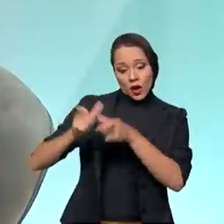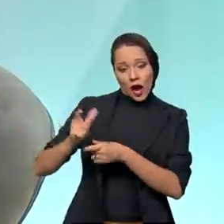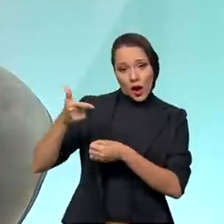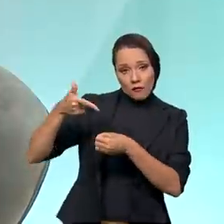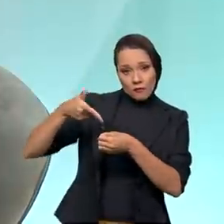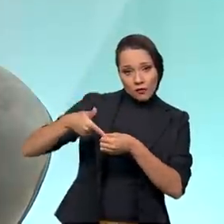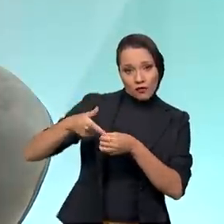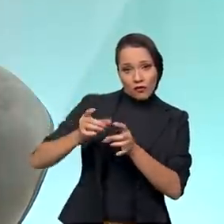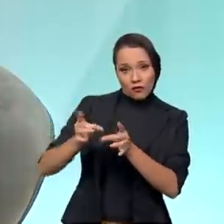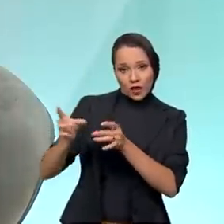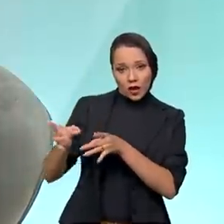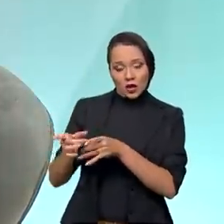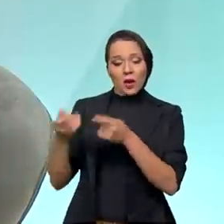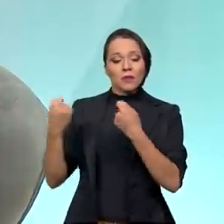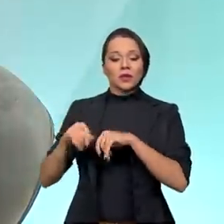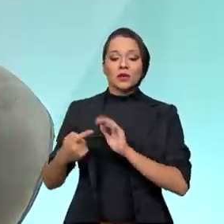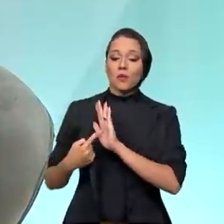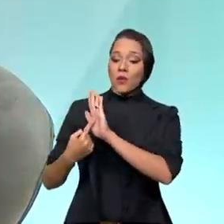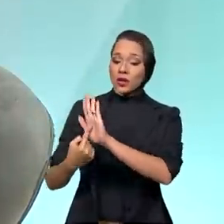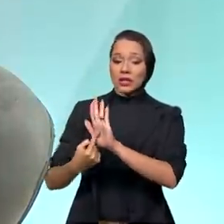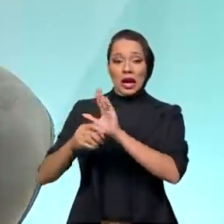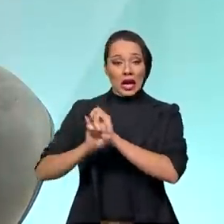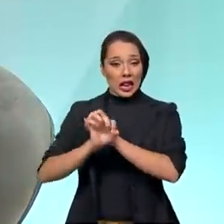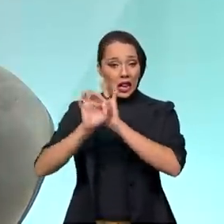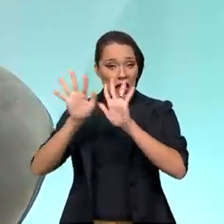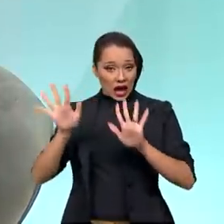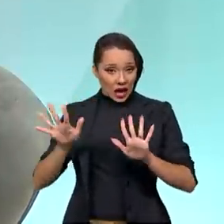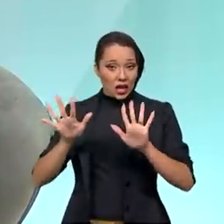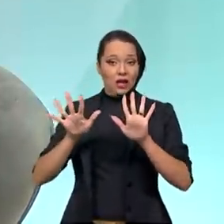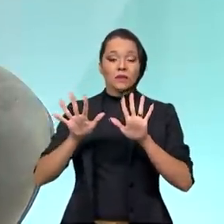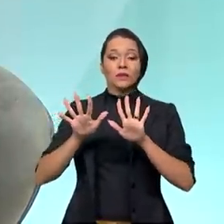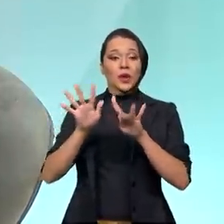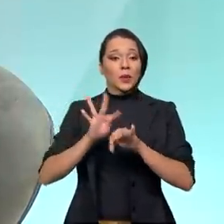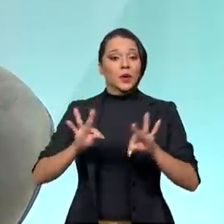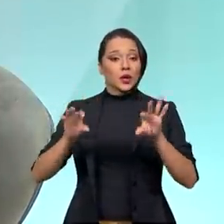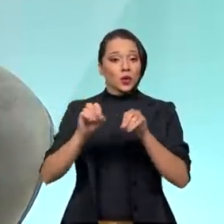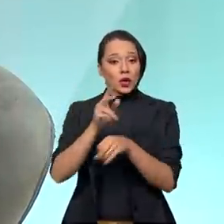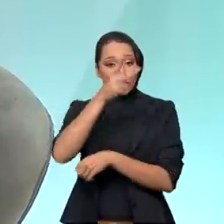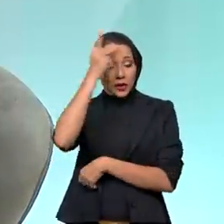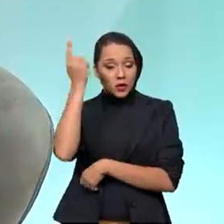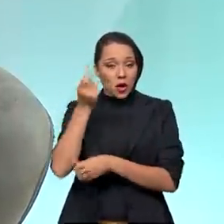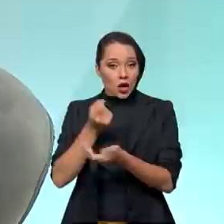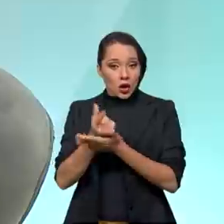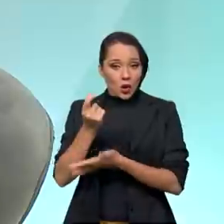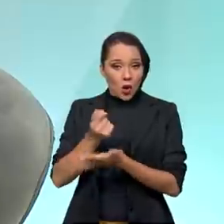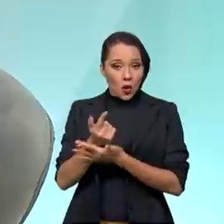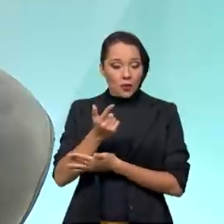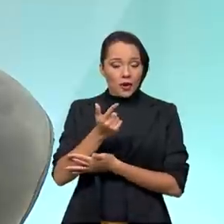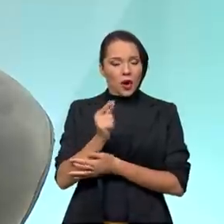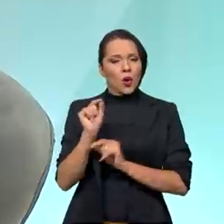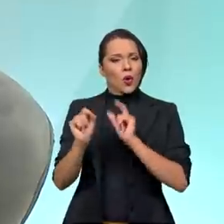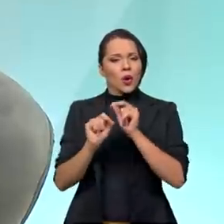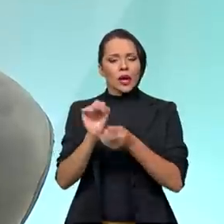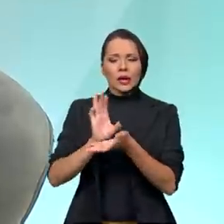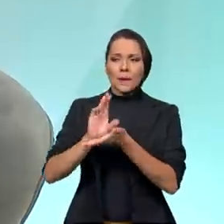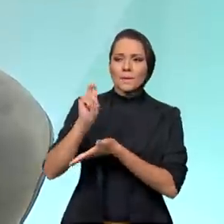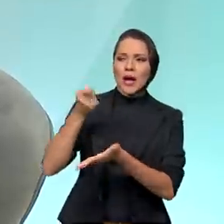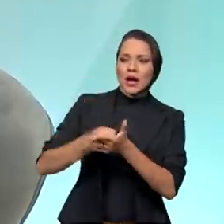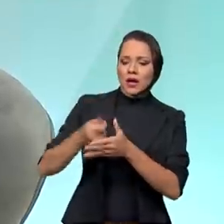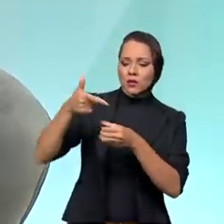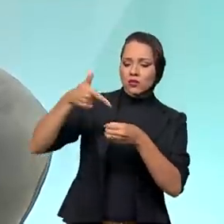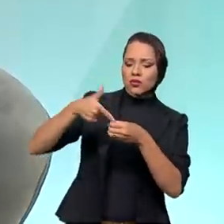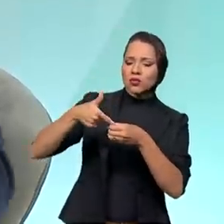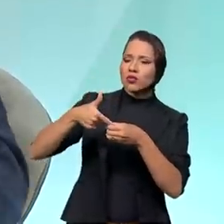postos de combustível, eles devem mostrar de forma clara e transparente para o consumidor brasileiro, né? O que eles estão pagando nessa